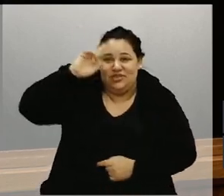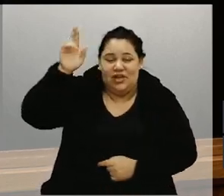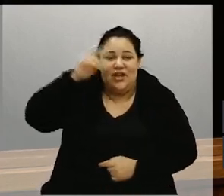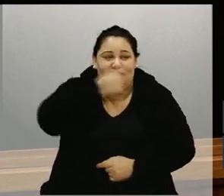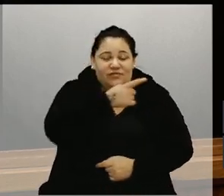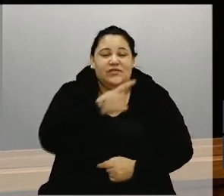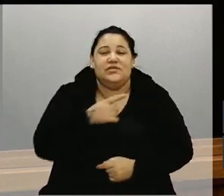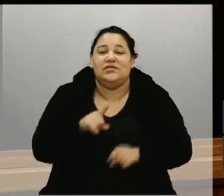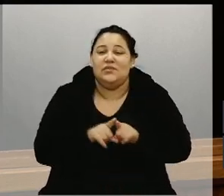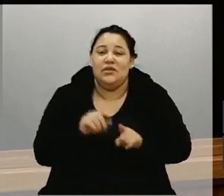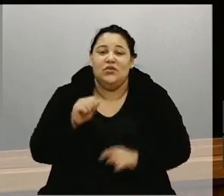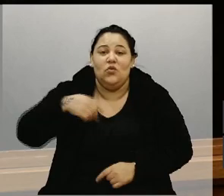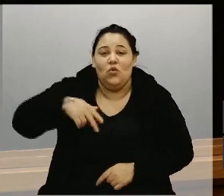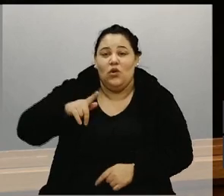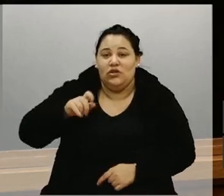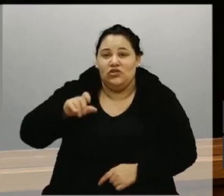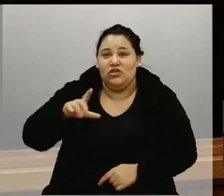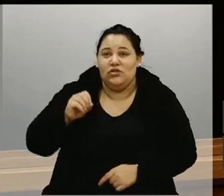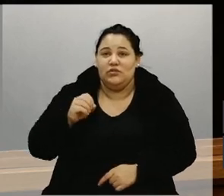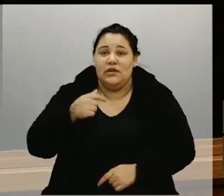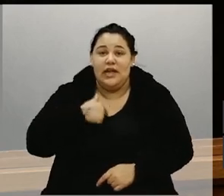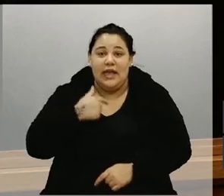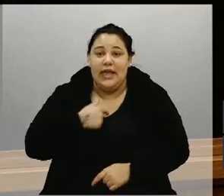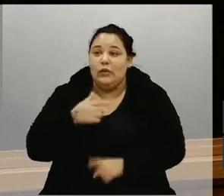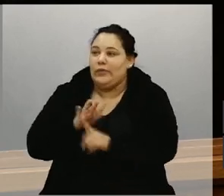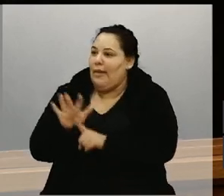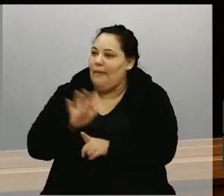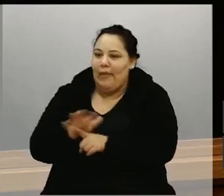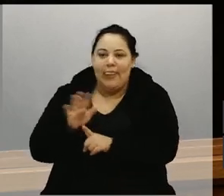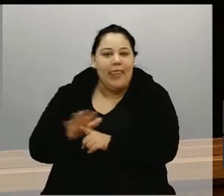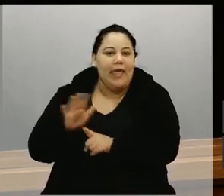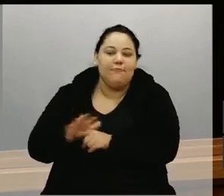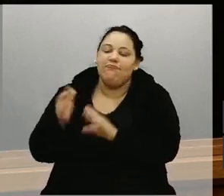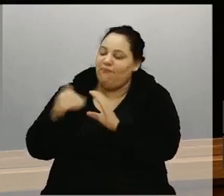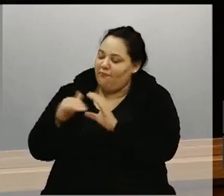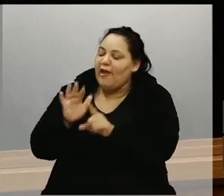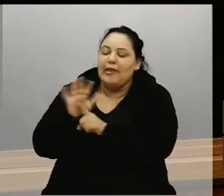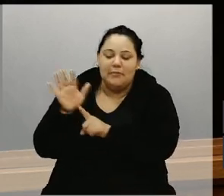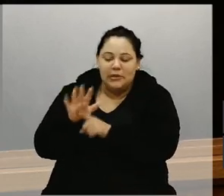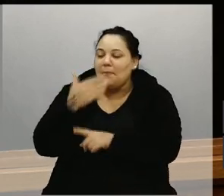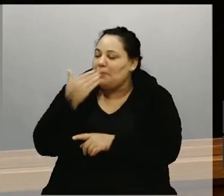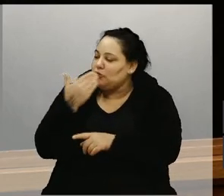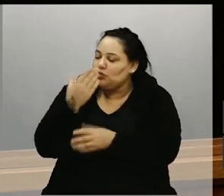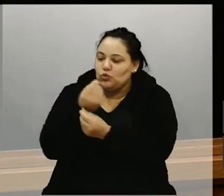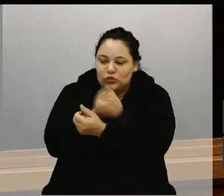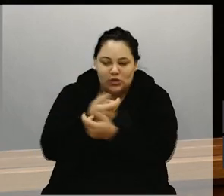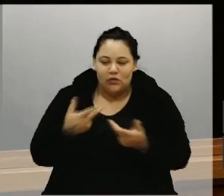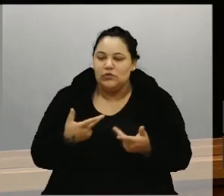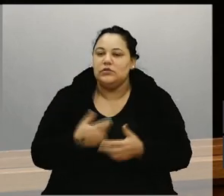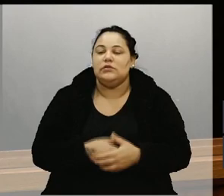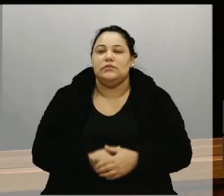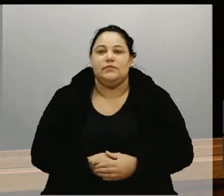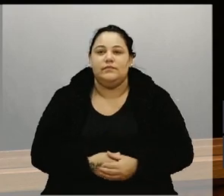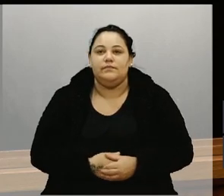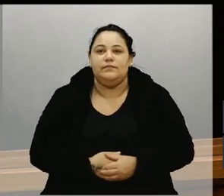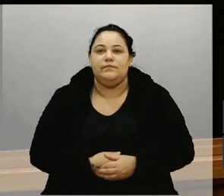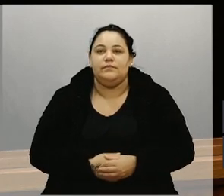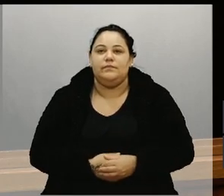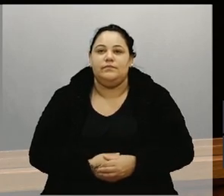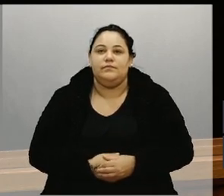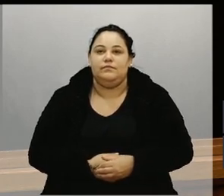inclusive da minha parte foi quem mais eu demandei nessa situação toda. E nós ficamos assim,